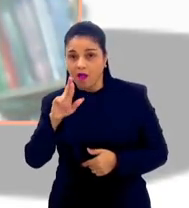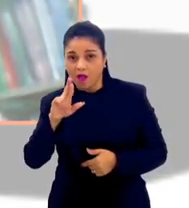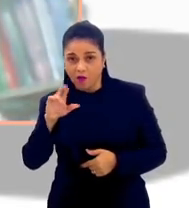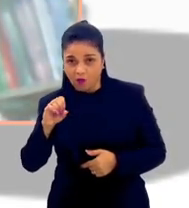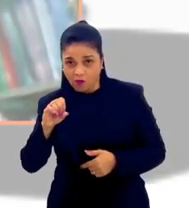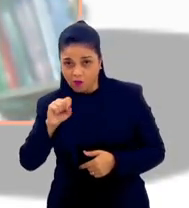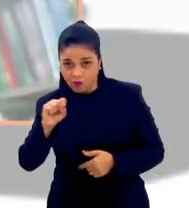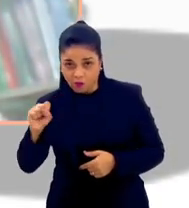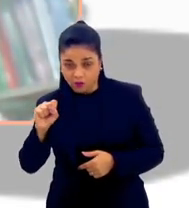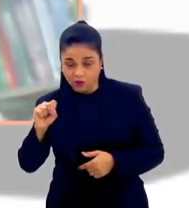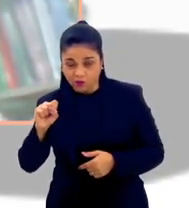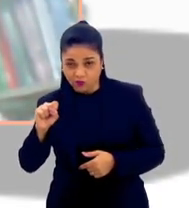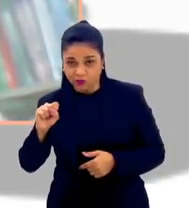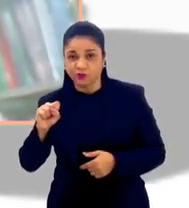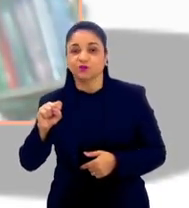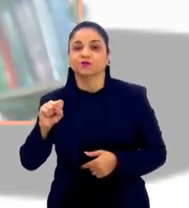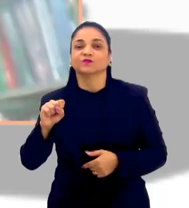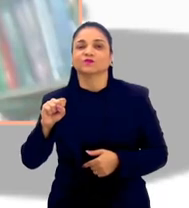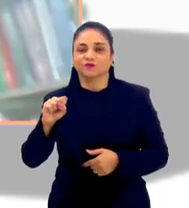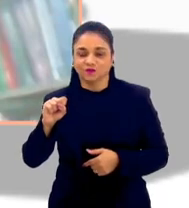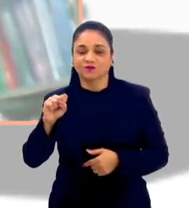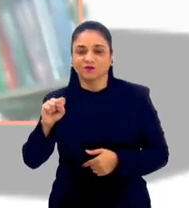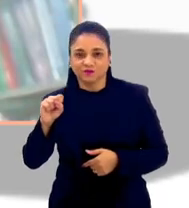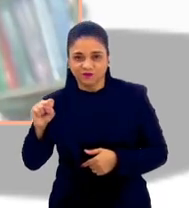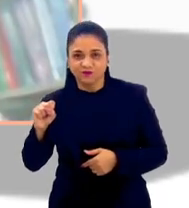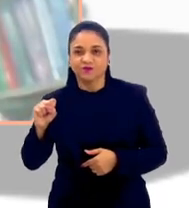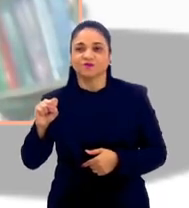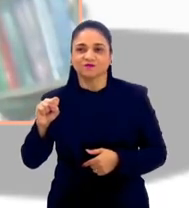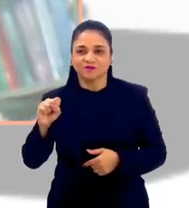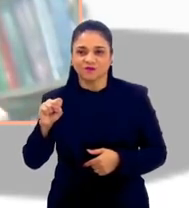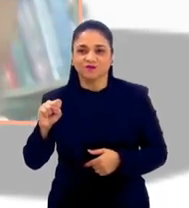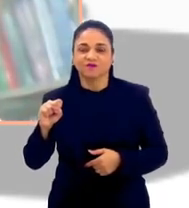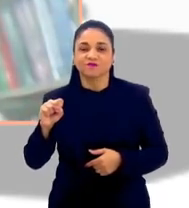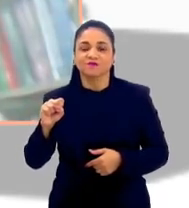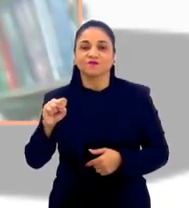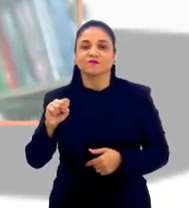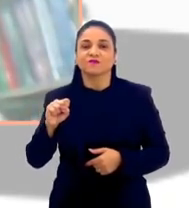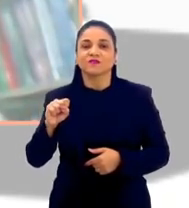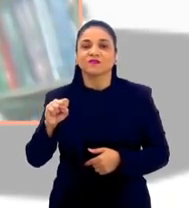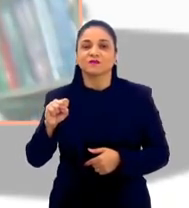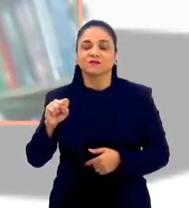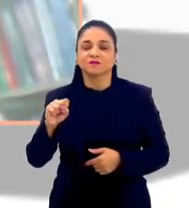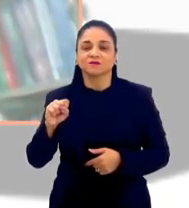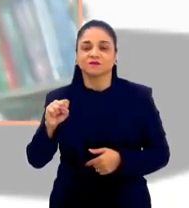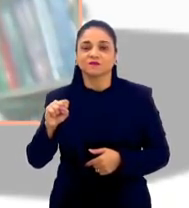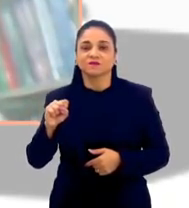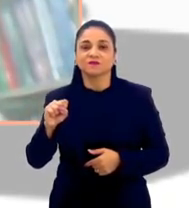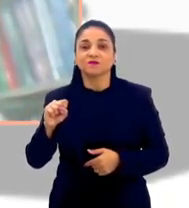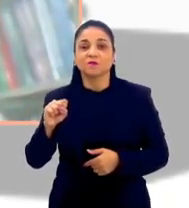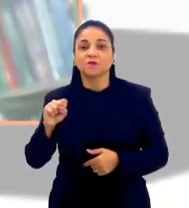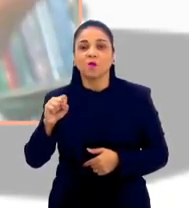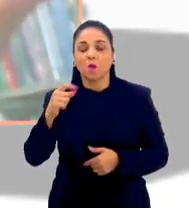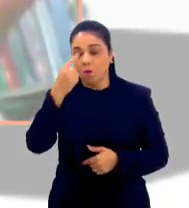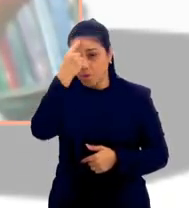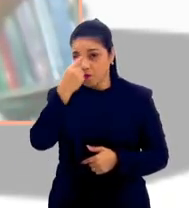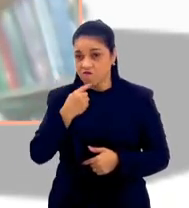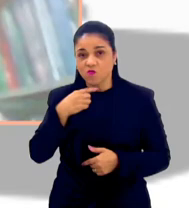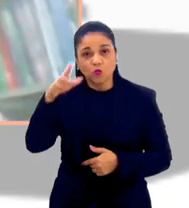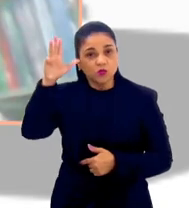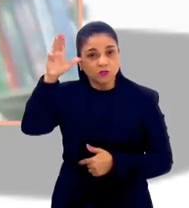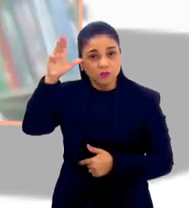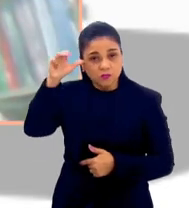-R-Y-S-T-I-N-A. Cristina Barros. Esse é o meu perfil no Instagram,